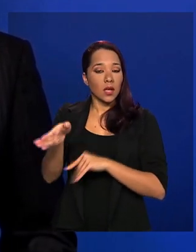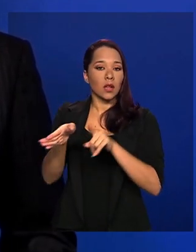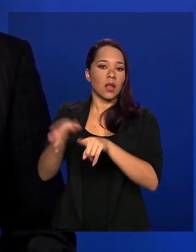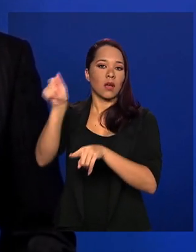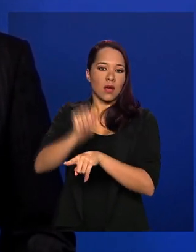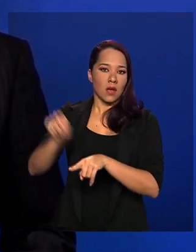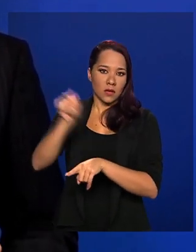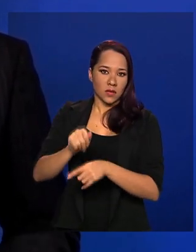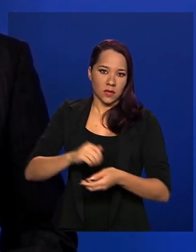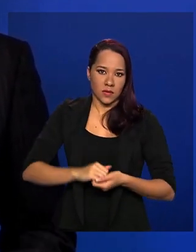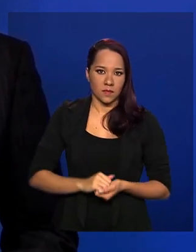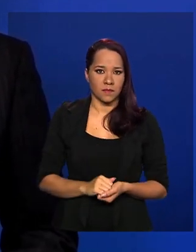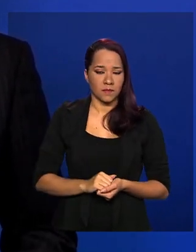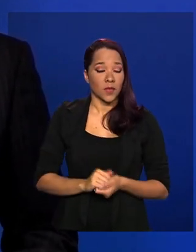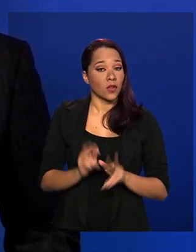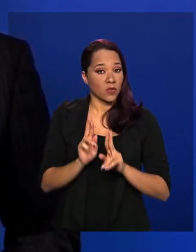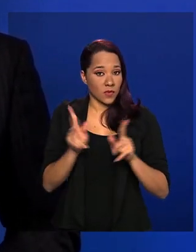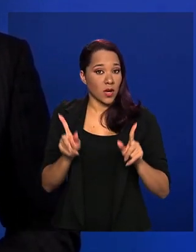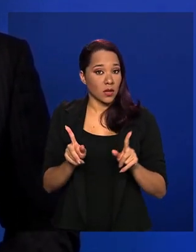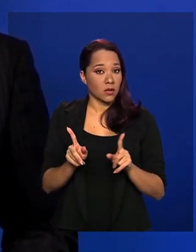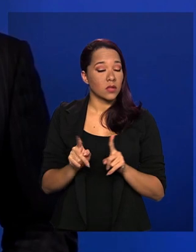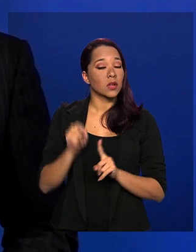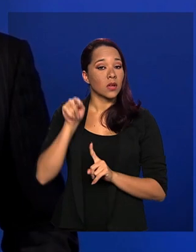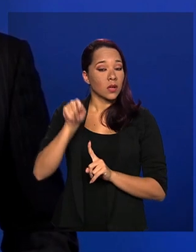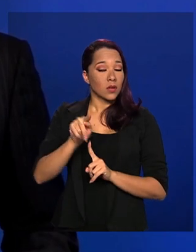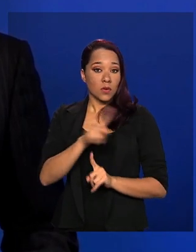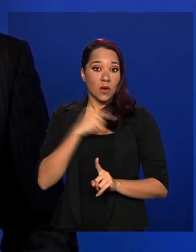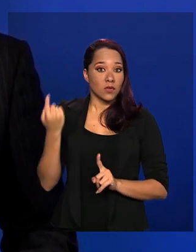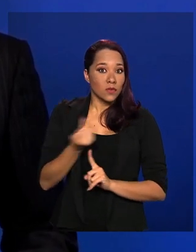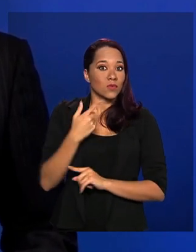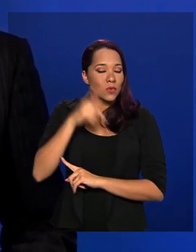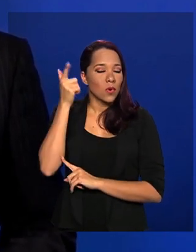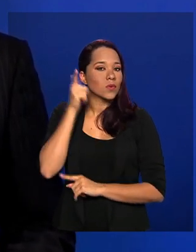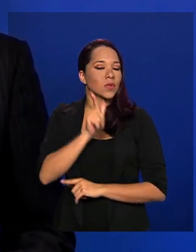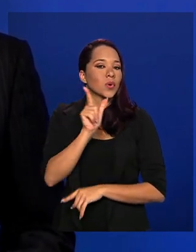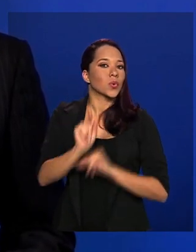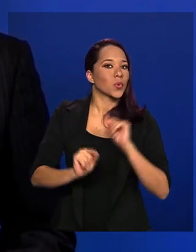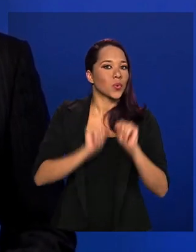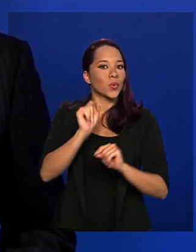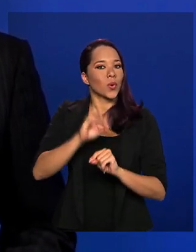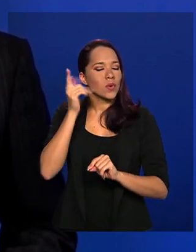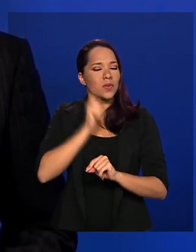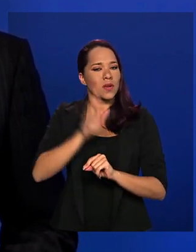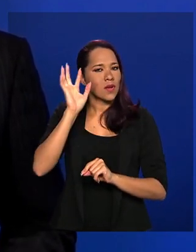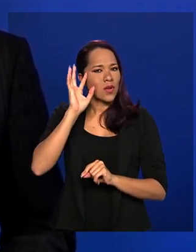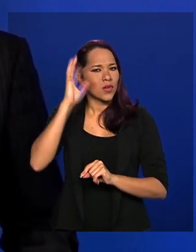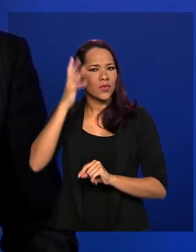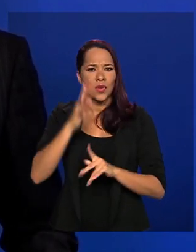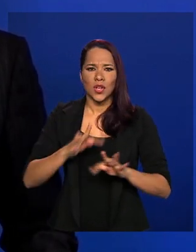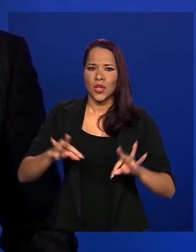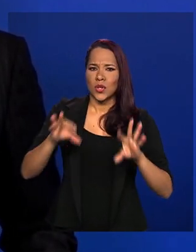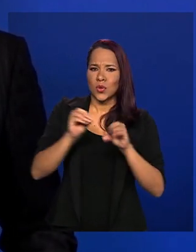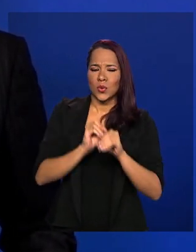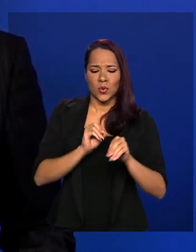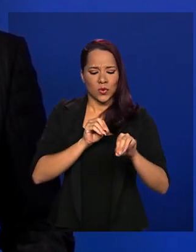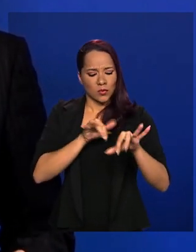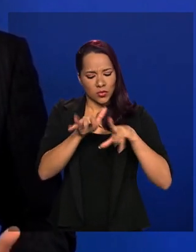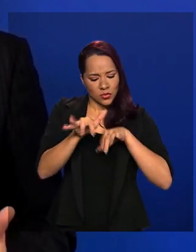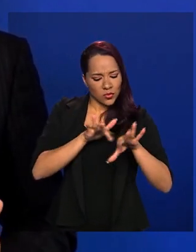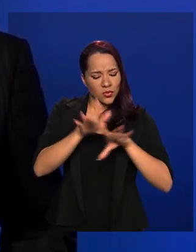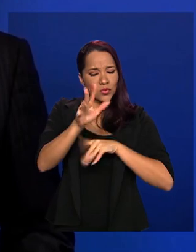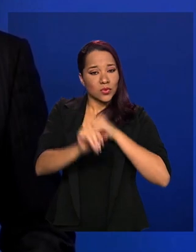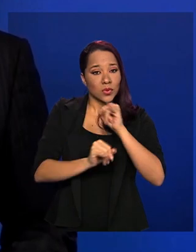às agências. Pelo contrário, nós conseguimos resolver digitalmente